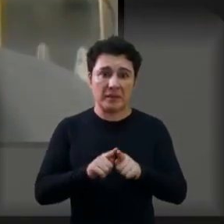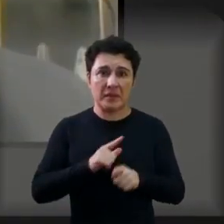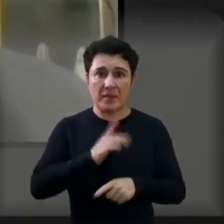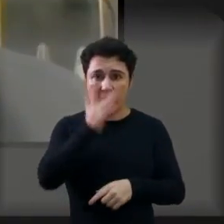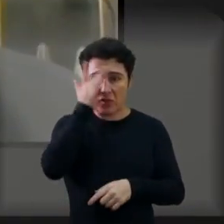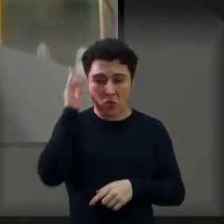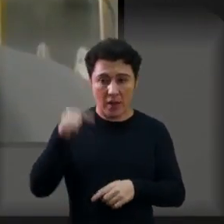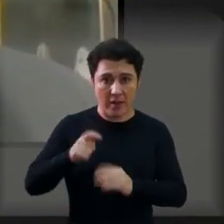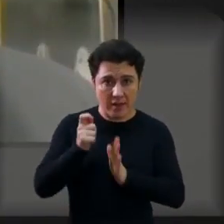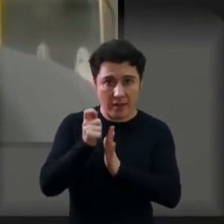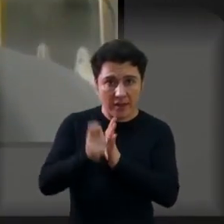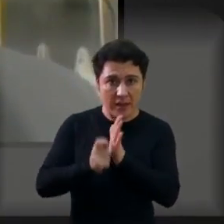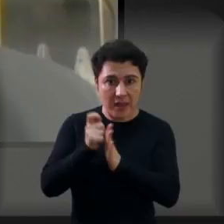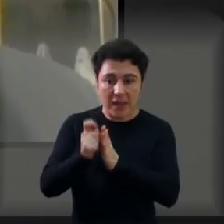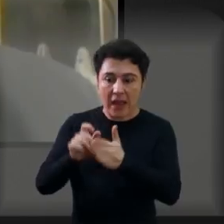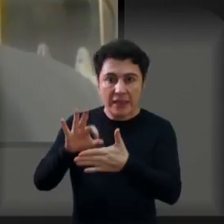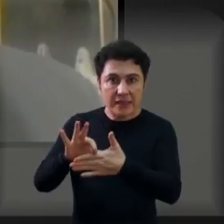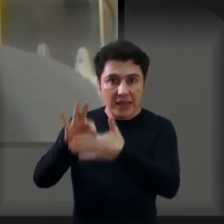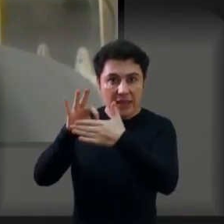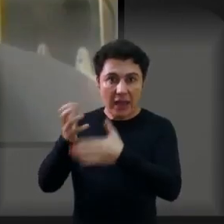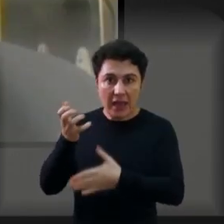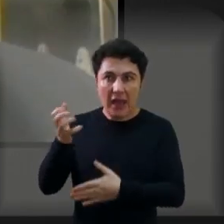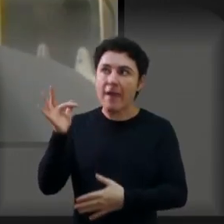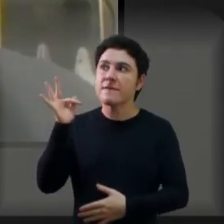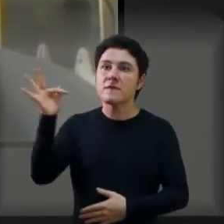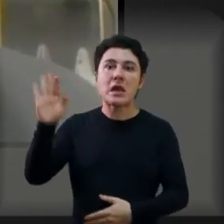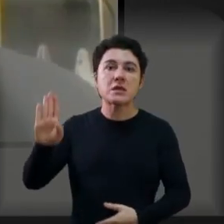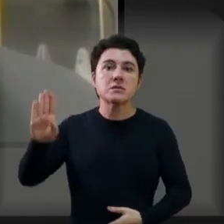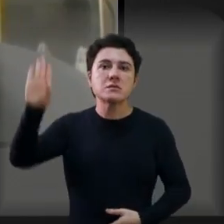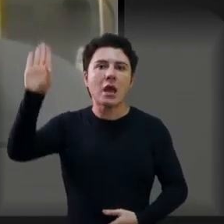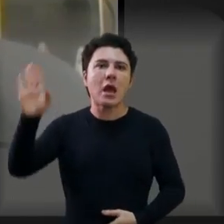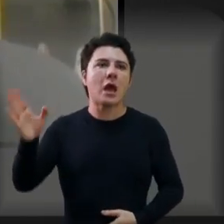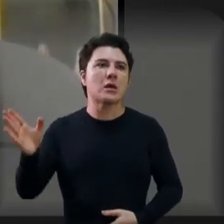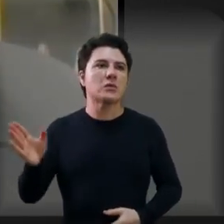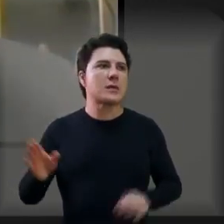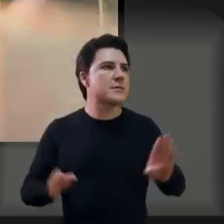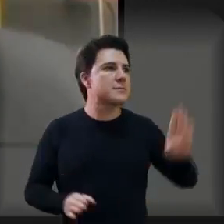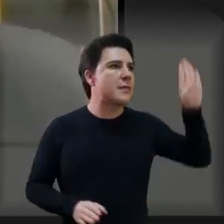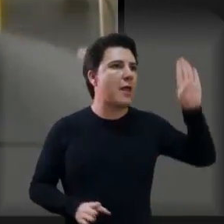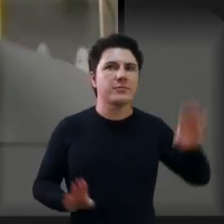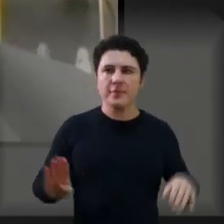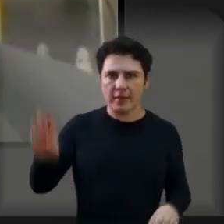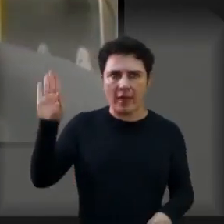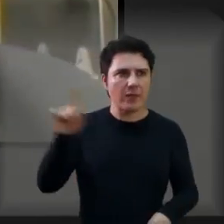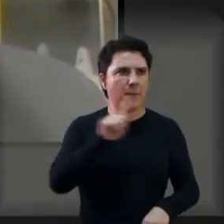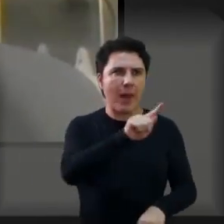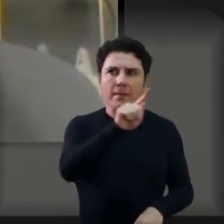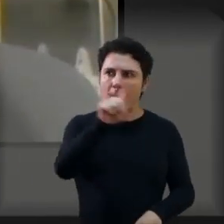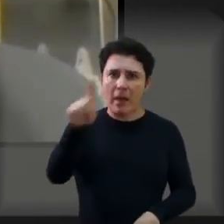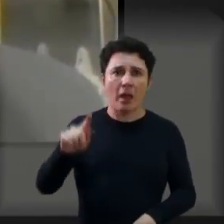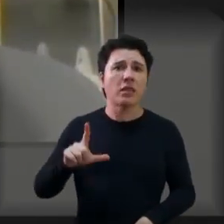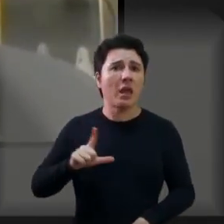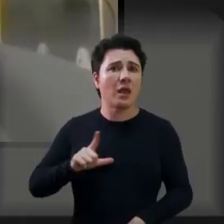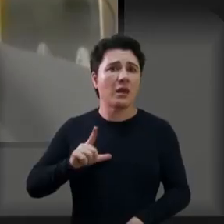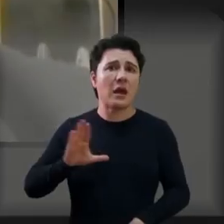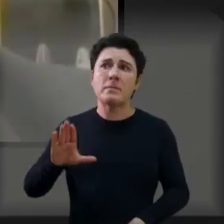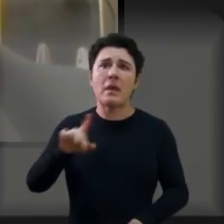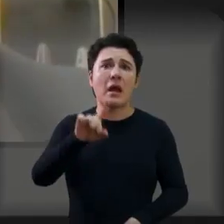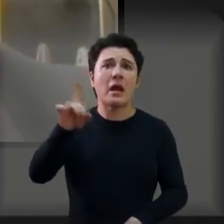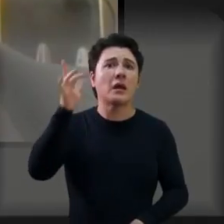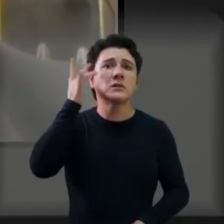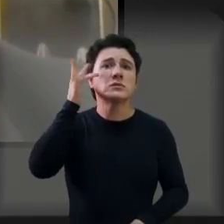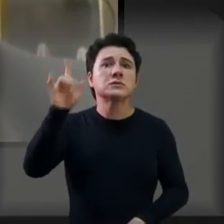a nossa cidade num futuro, quer ser candidata federal, candidata isso, candidata aquilo, e não sabe nem o